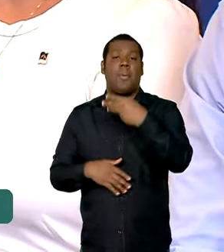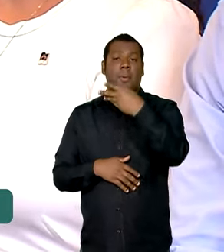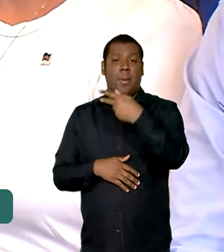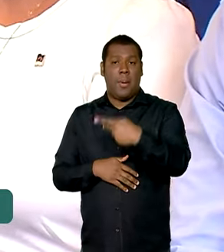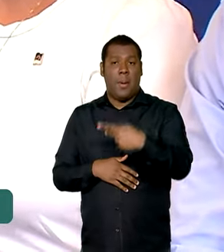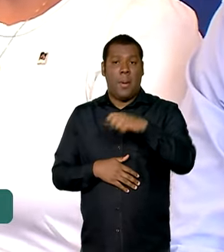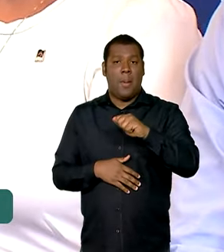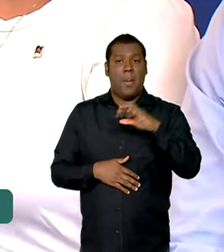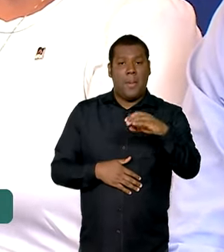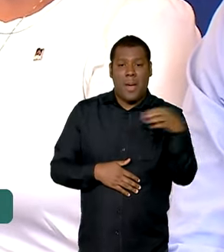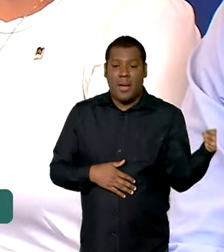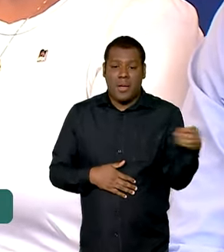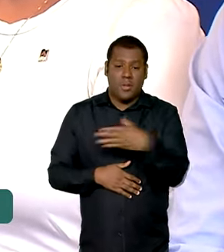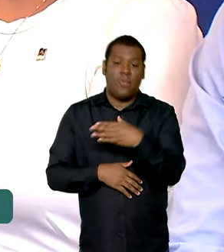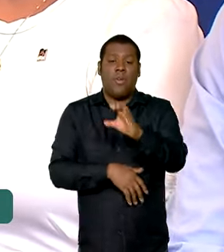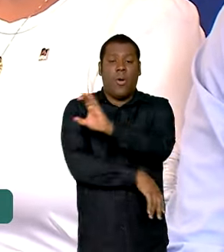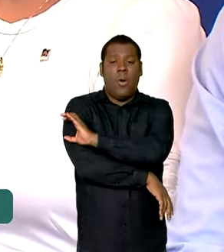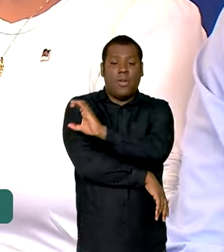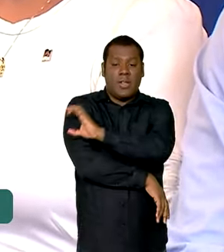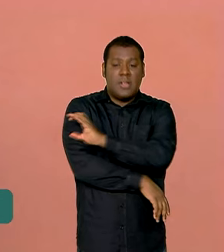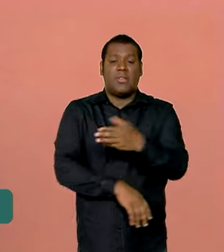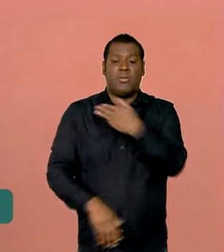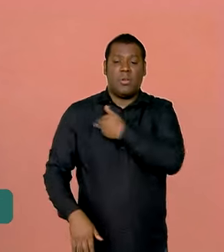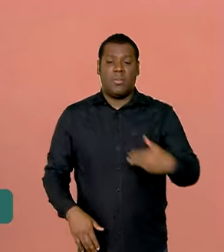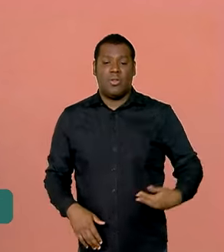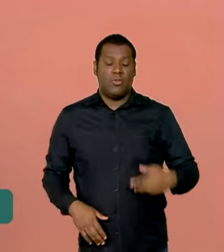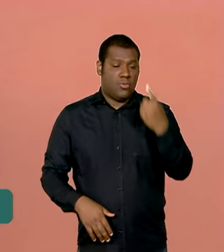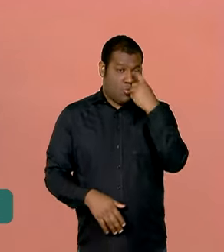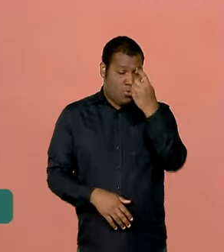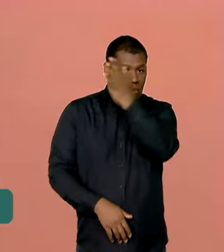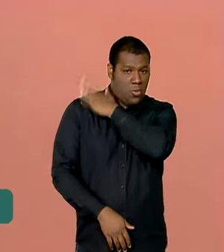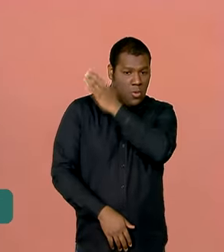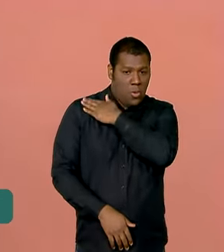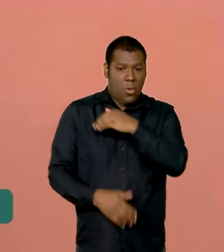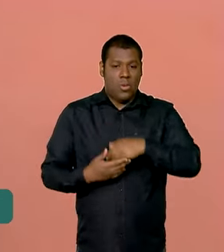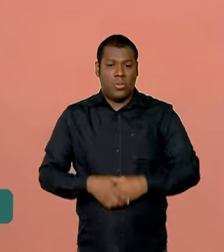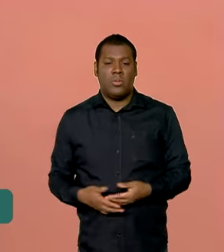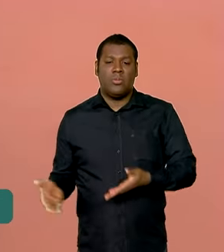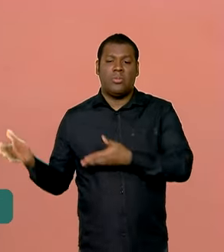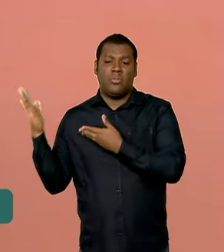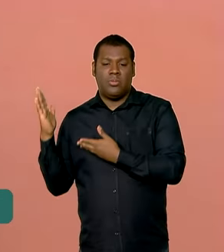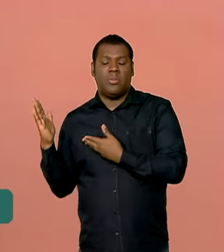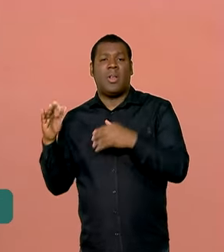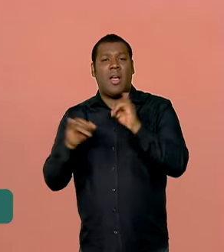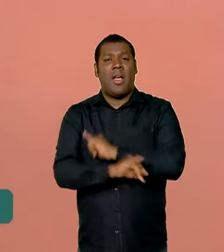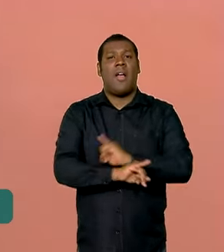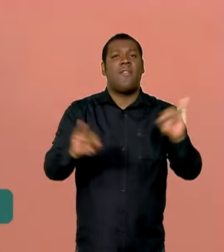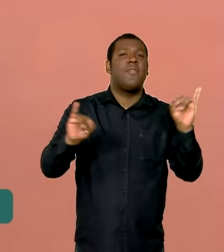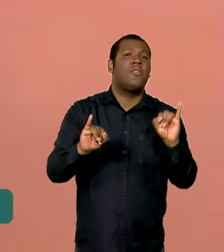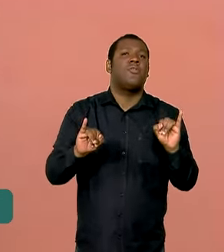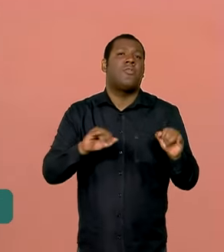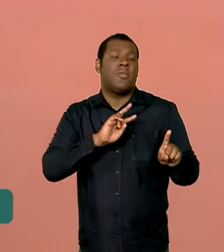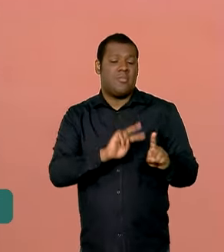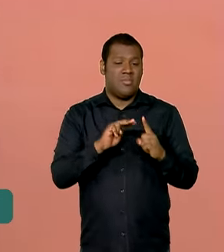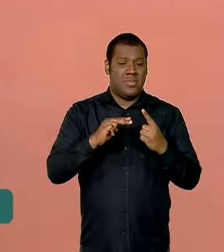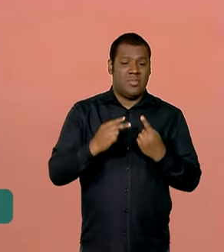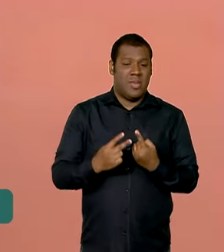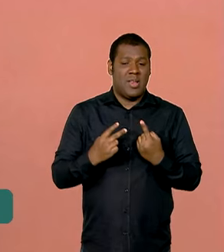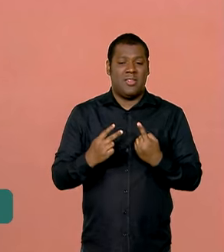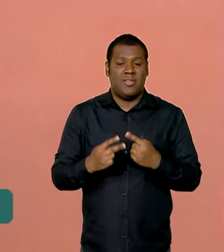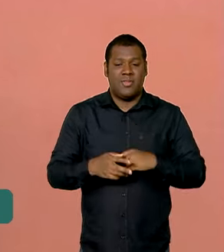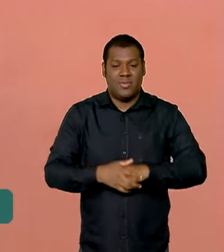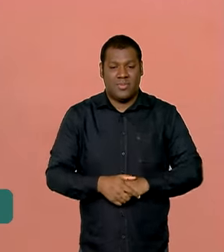coordenada pelo querido ministro Rui Costa. Seu Antônio conta o que espera dessa nova realidade que se